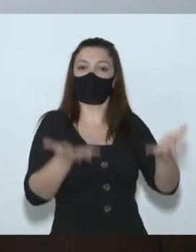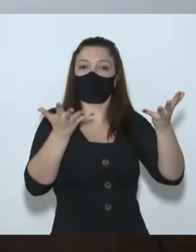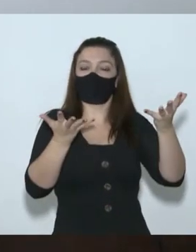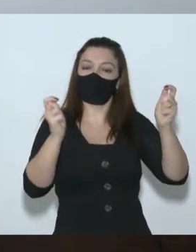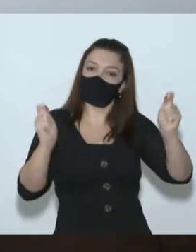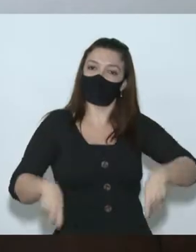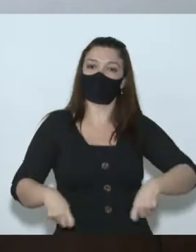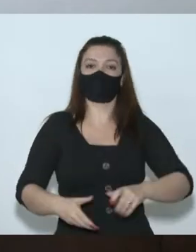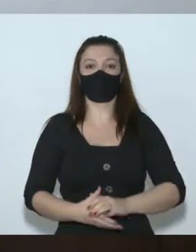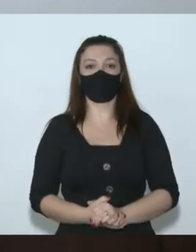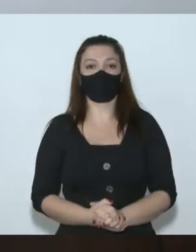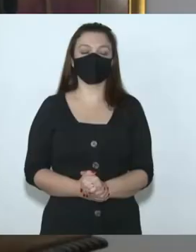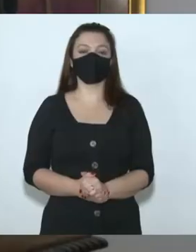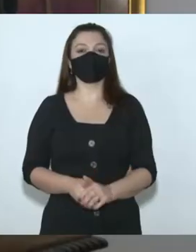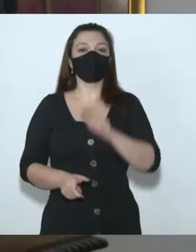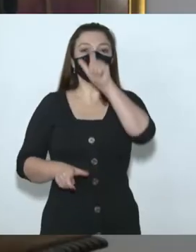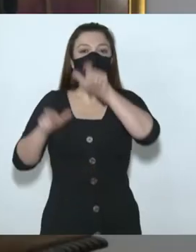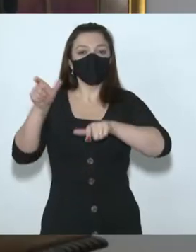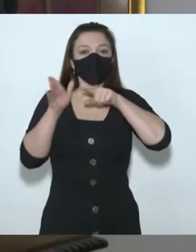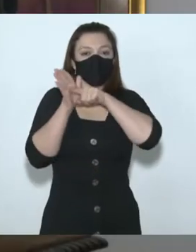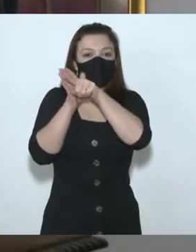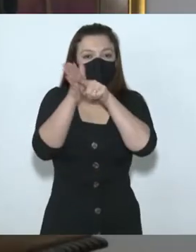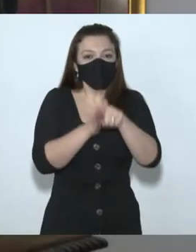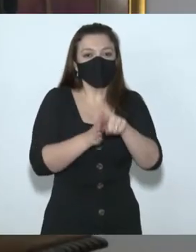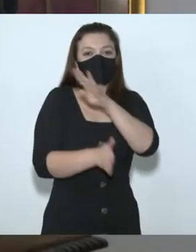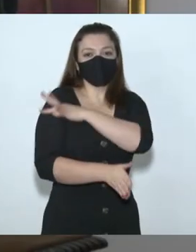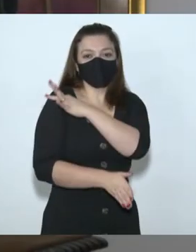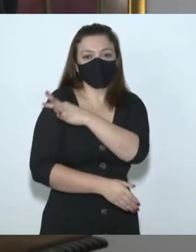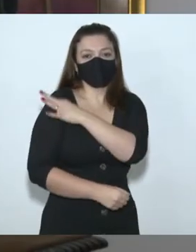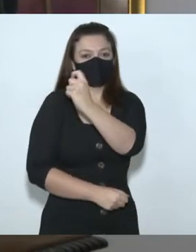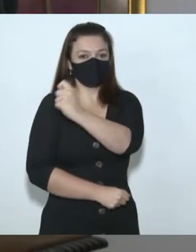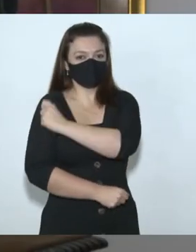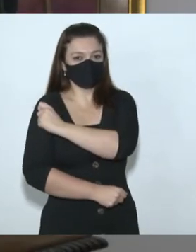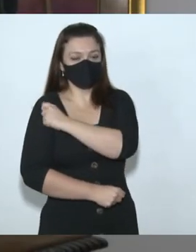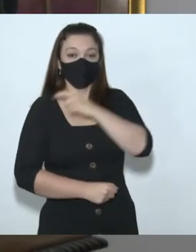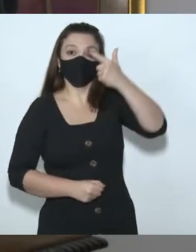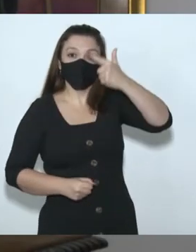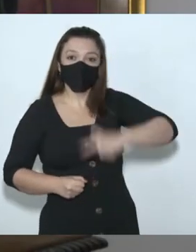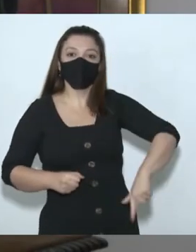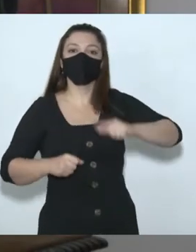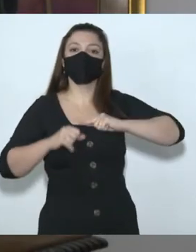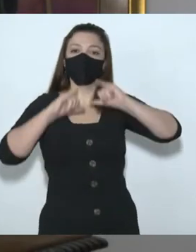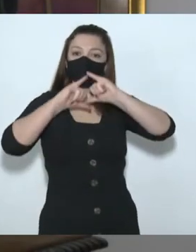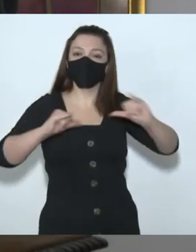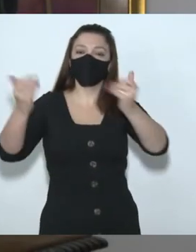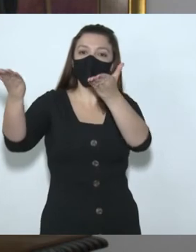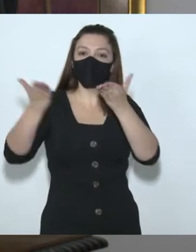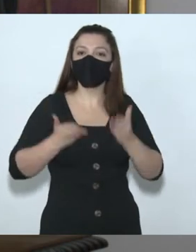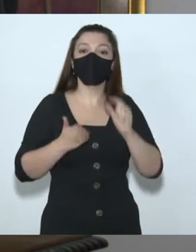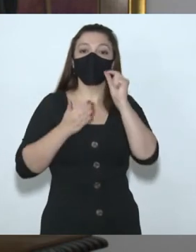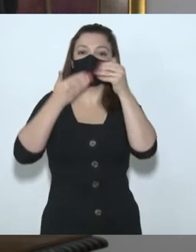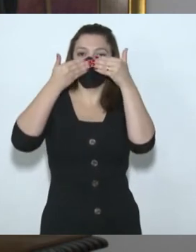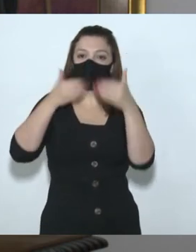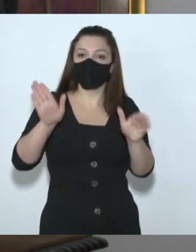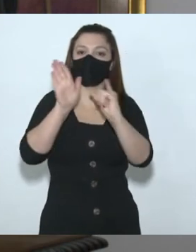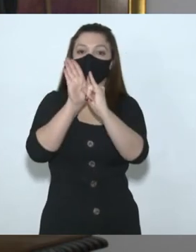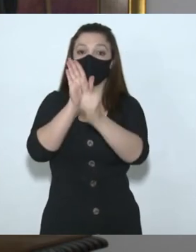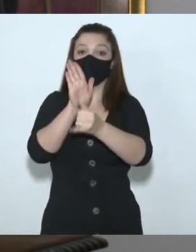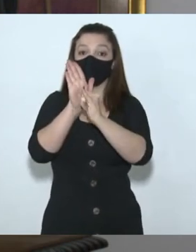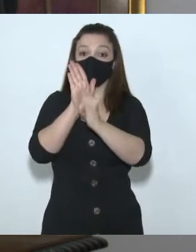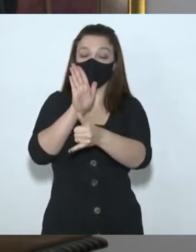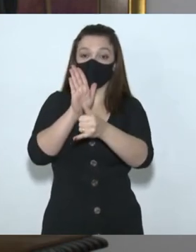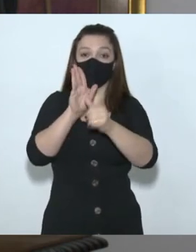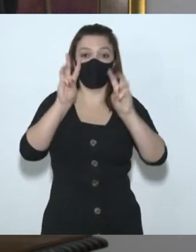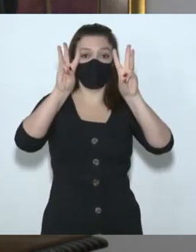dramático, pode dar para a sociedade. Pesquisadores, técnicos e estudantes, reforço o convite ao edital UFR